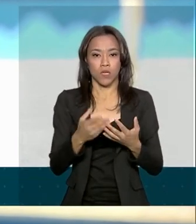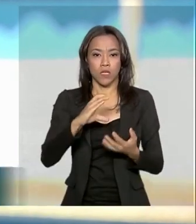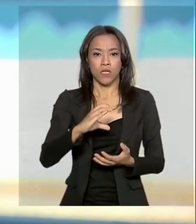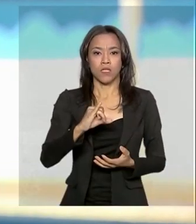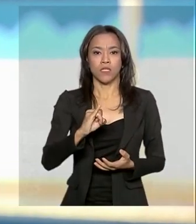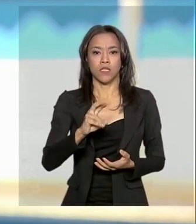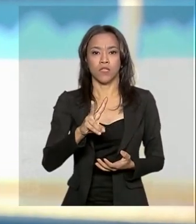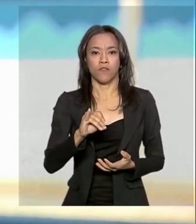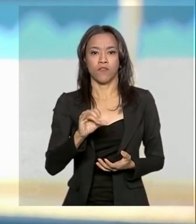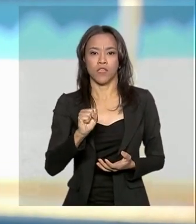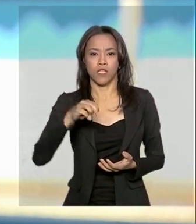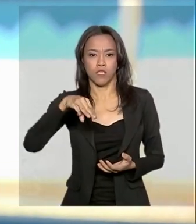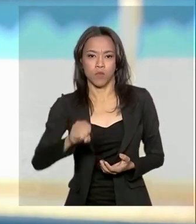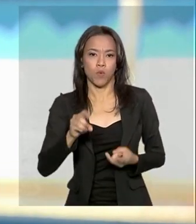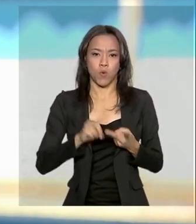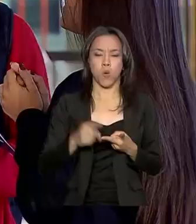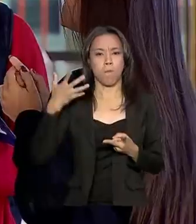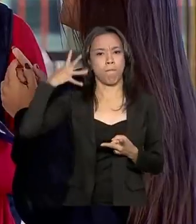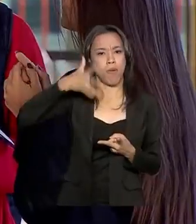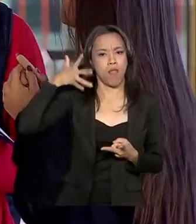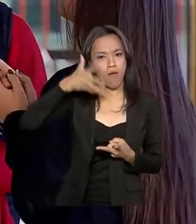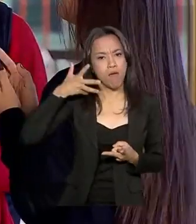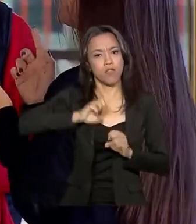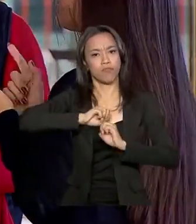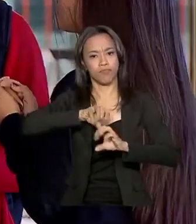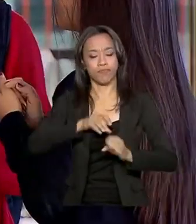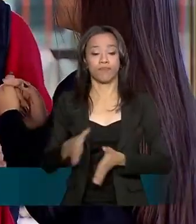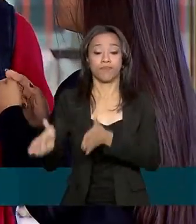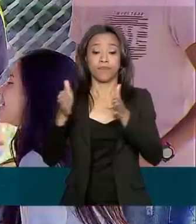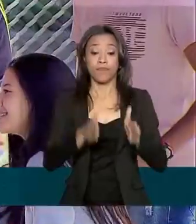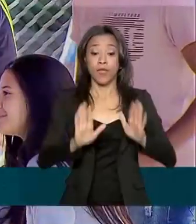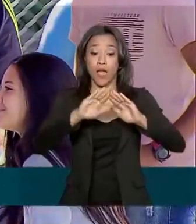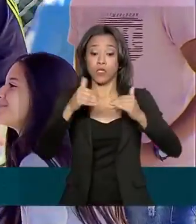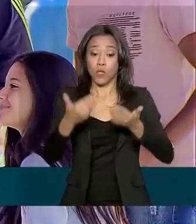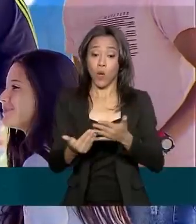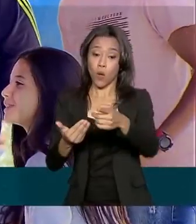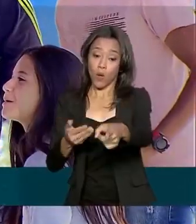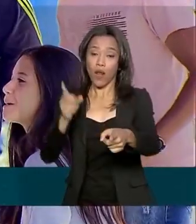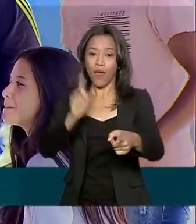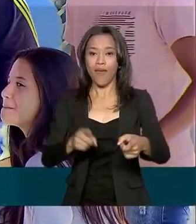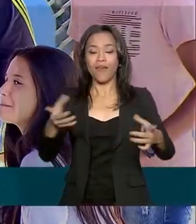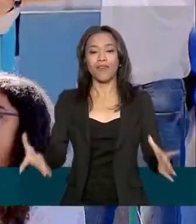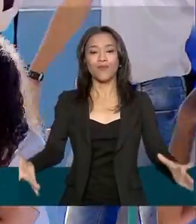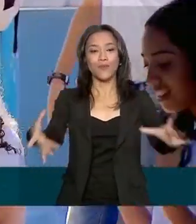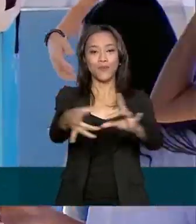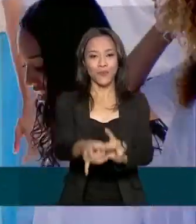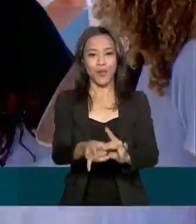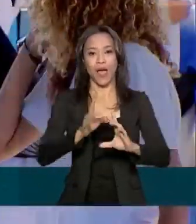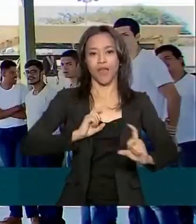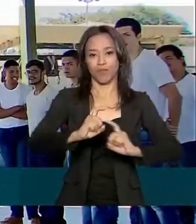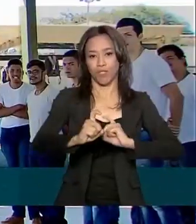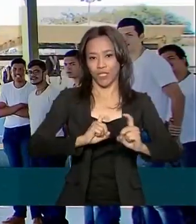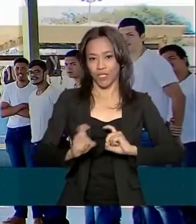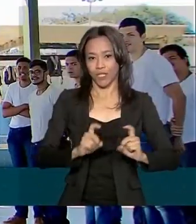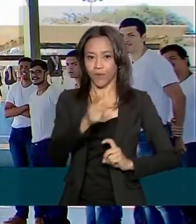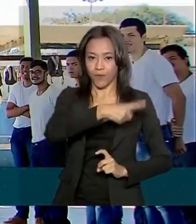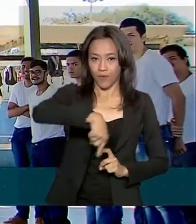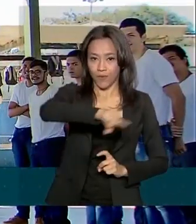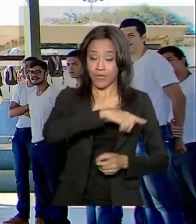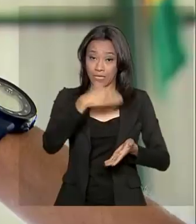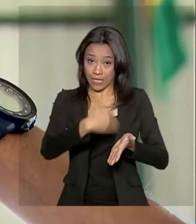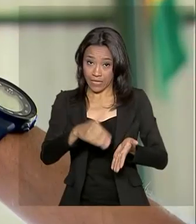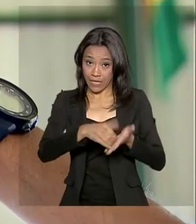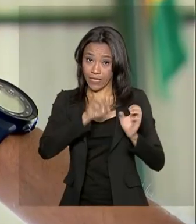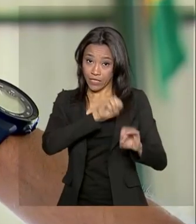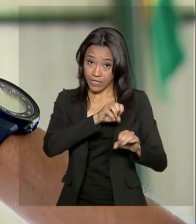fazemos algumas palestras para eles. A escola participa do projeto de gestão compartilhada, uma parceria entre a Secretaria de